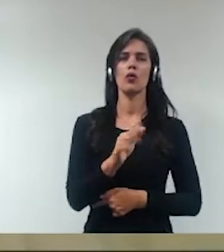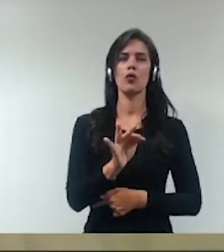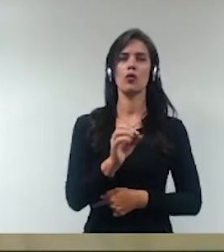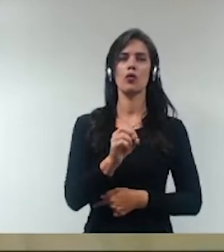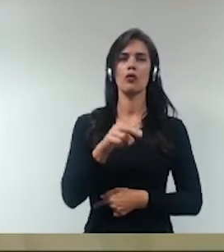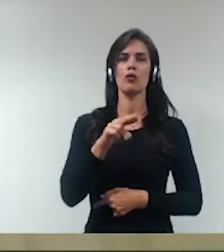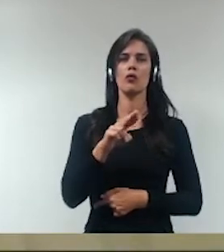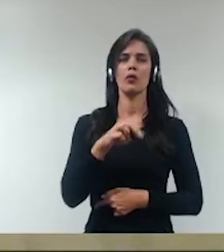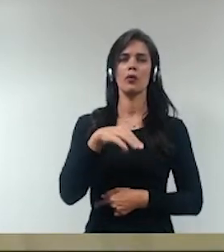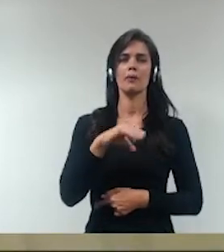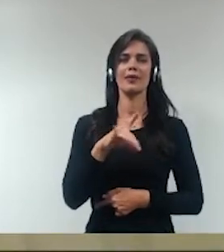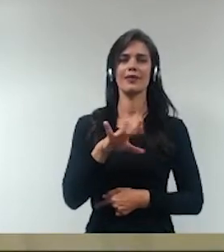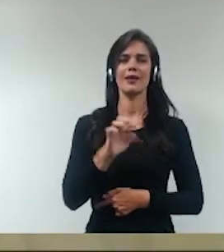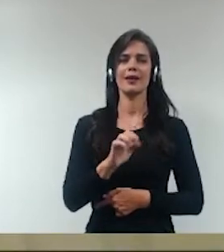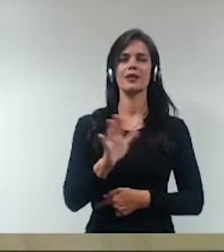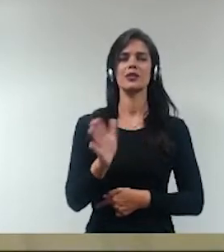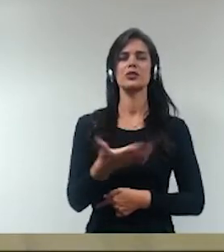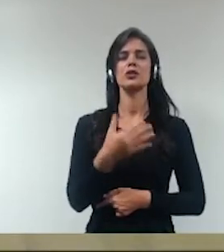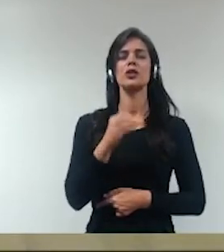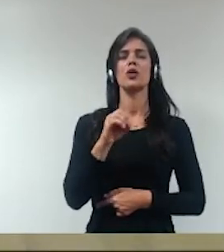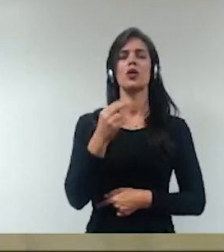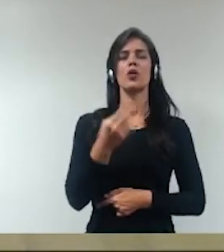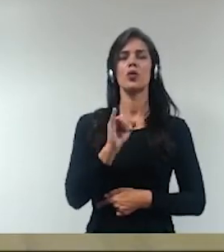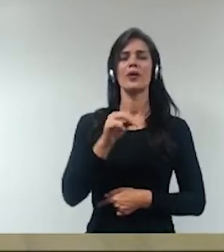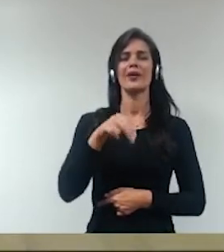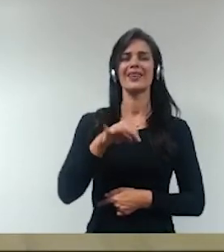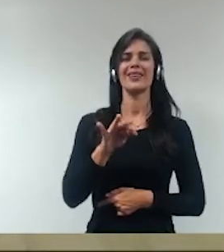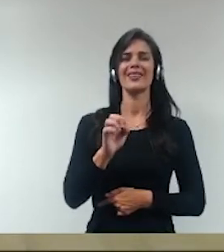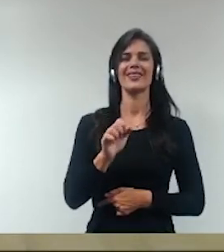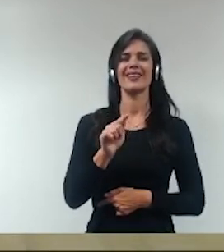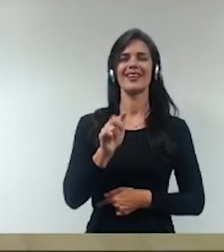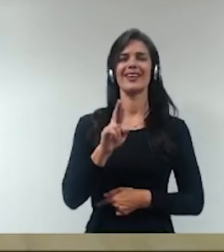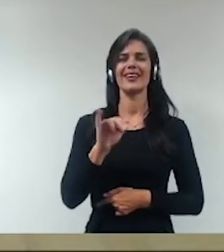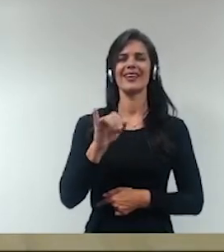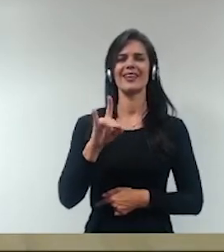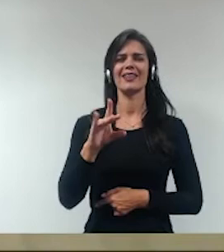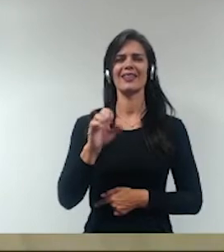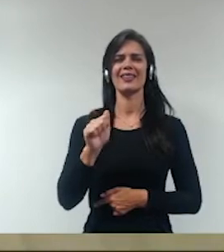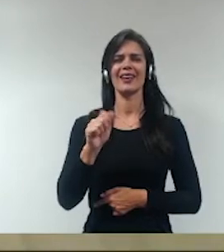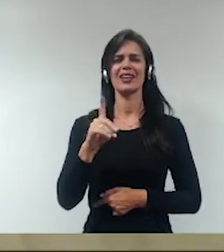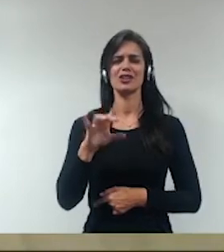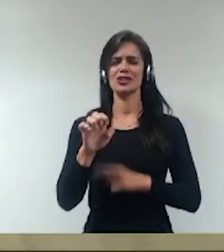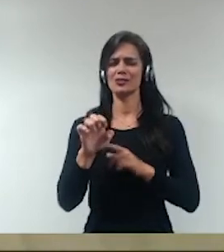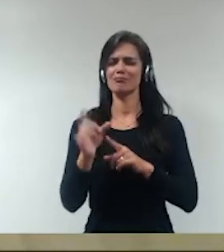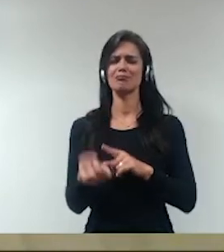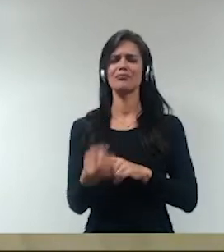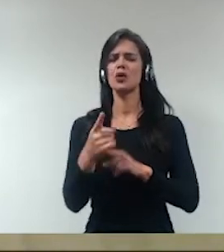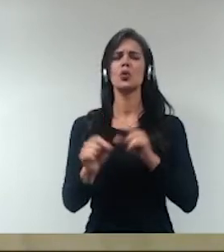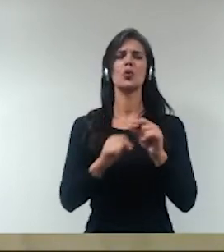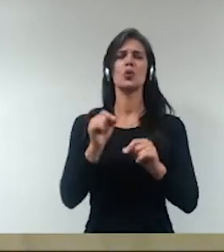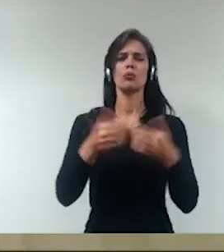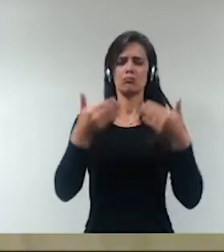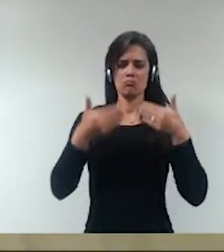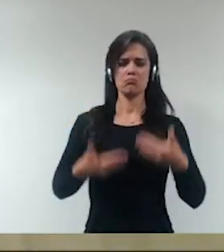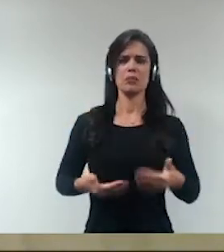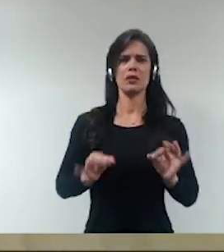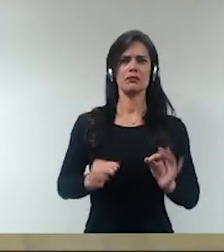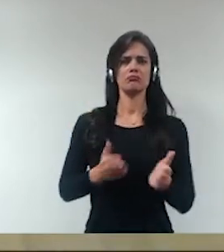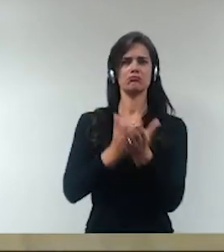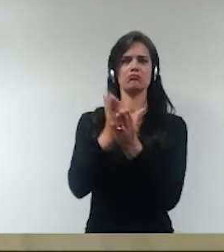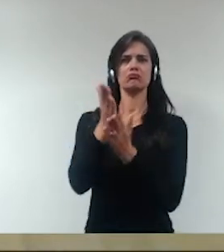O que é integridade, né, que se fala muito, parece até um nome estrangeiro, né? Não, integridade é honestidade, retidão,